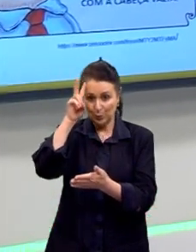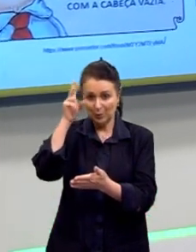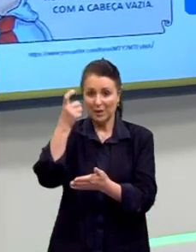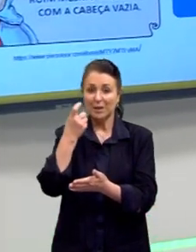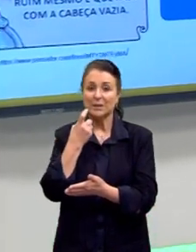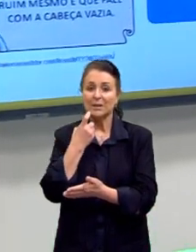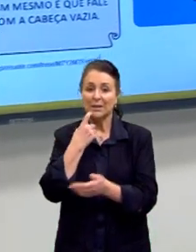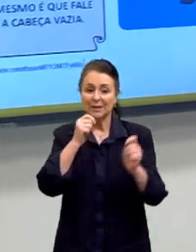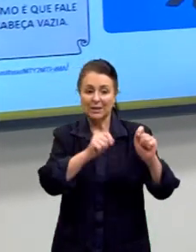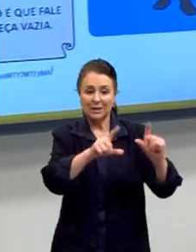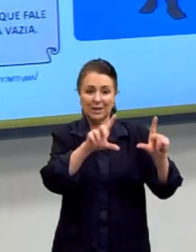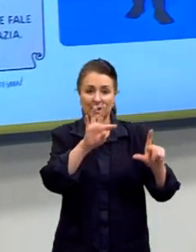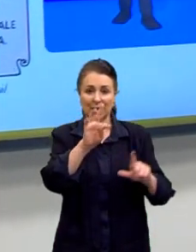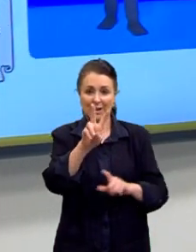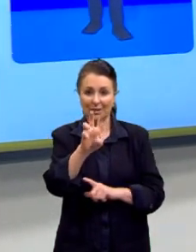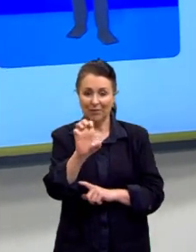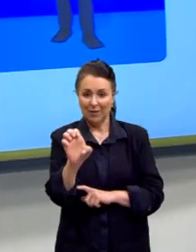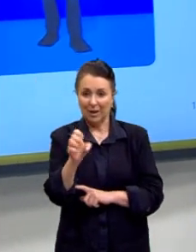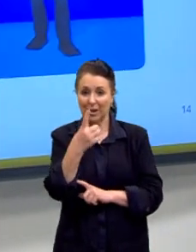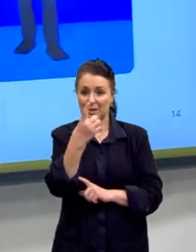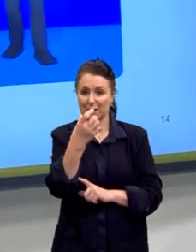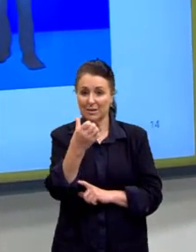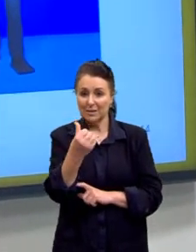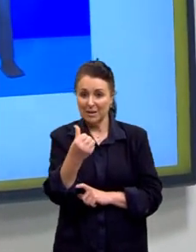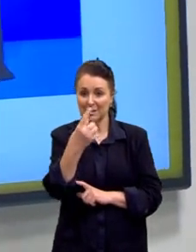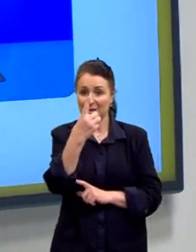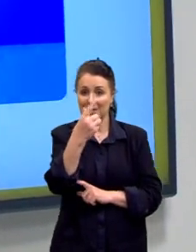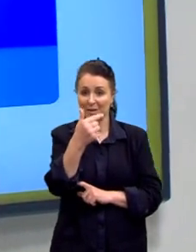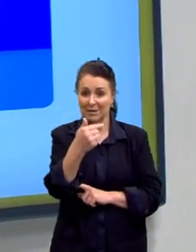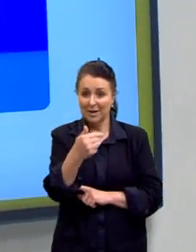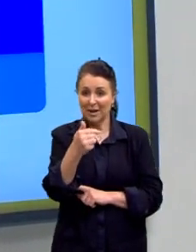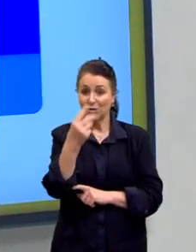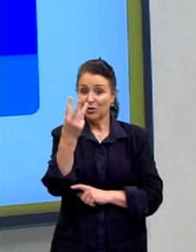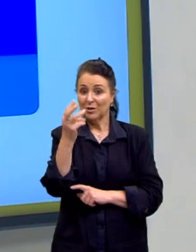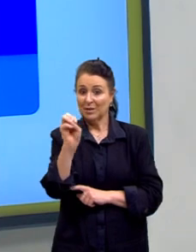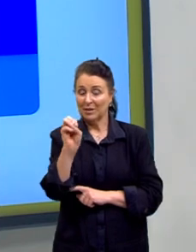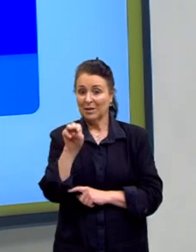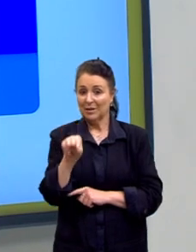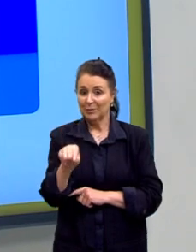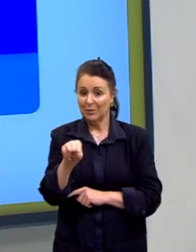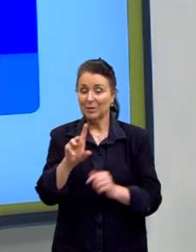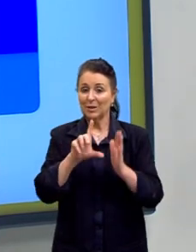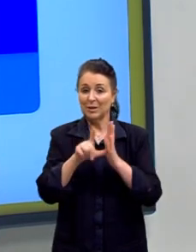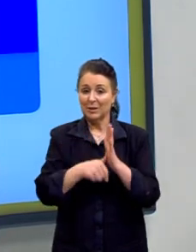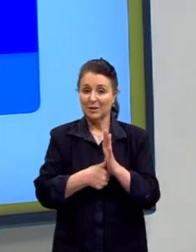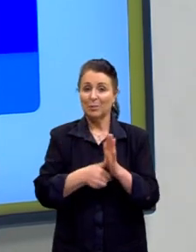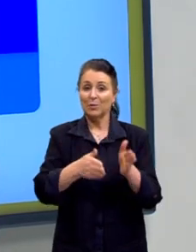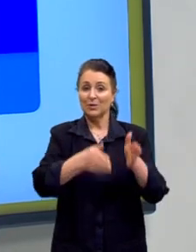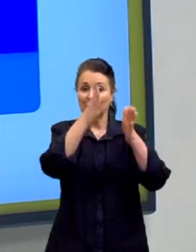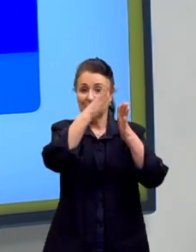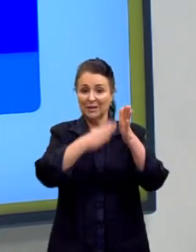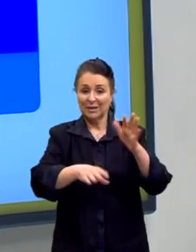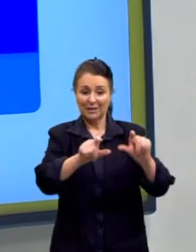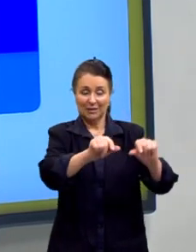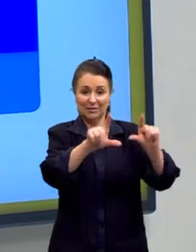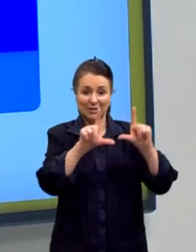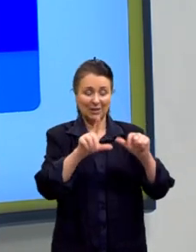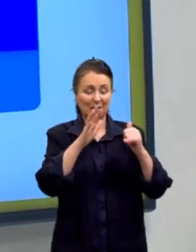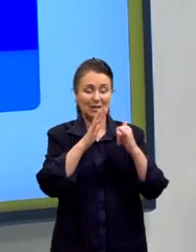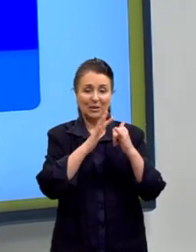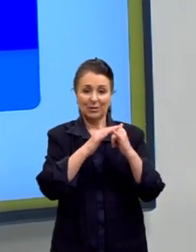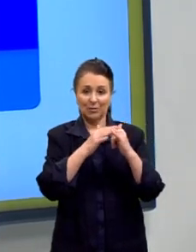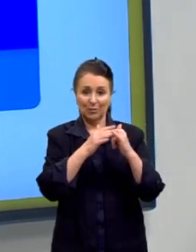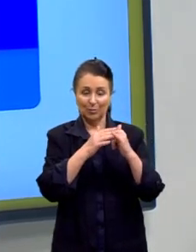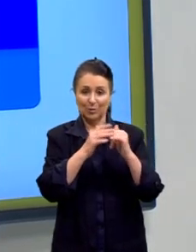aqui na grade da TVE, das 16h às 17h30, e depois na TV Seduc e no YouTube.